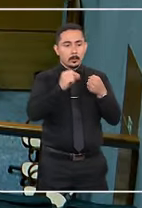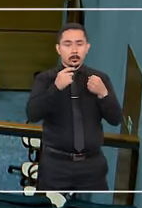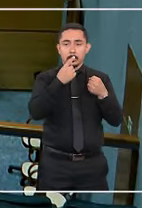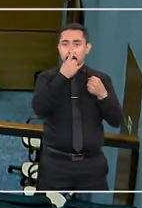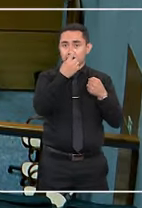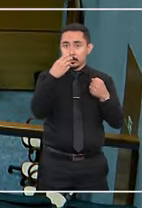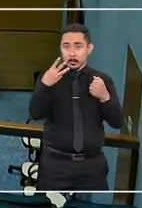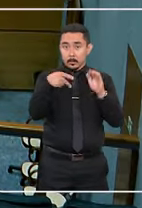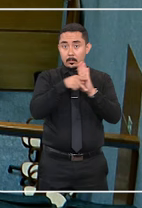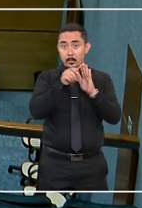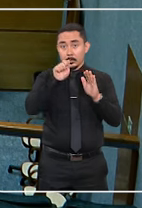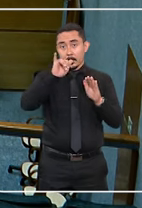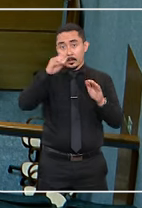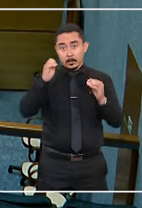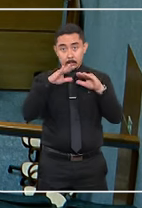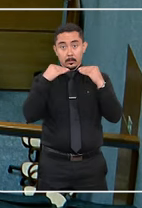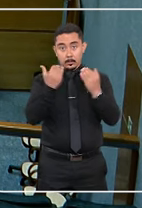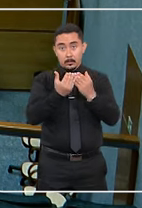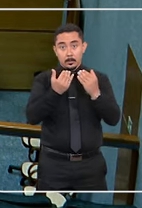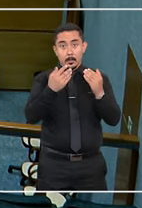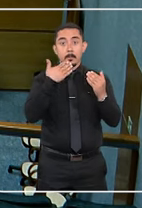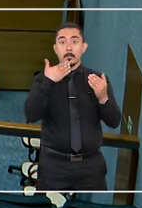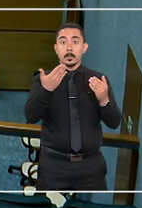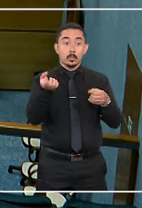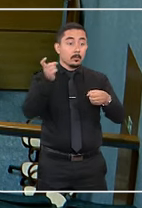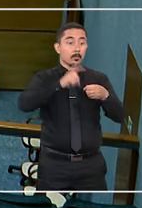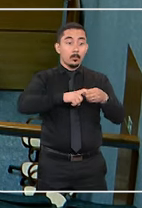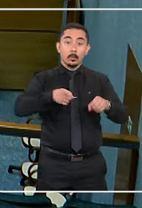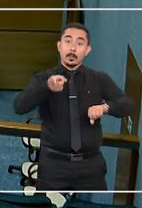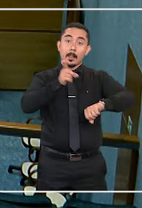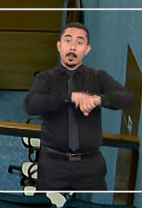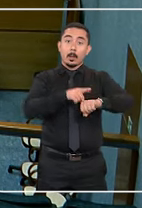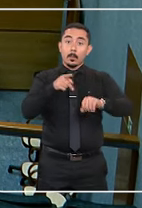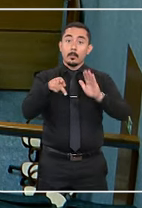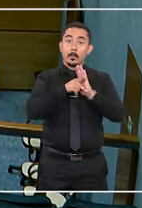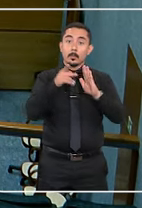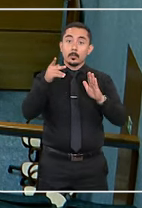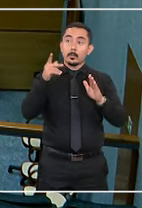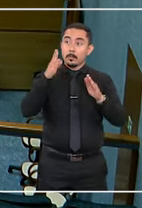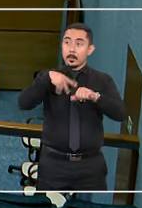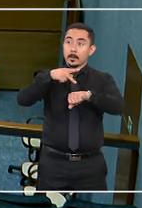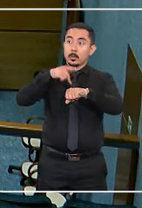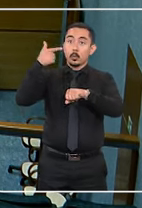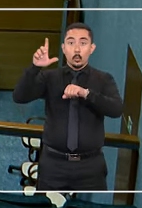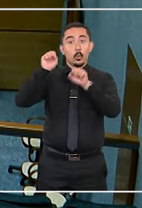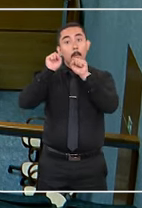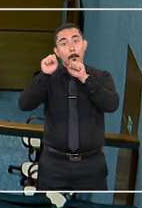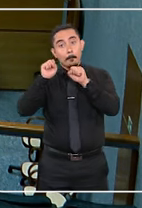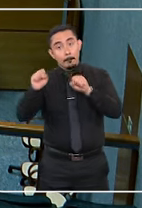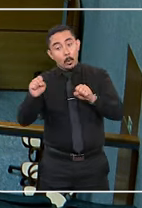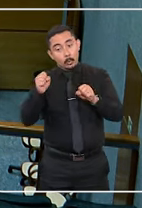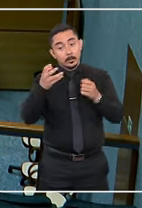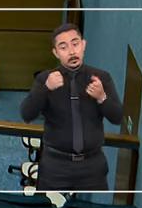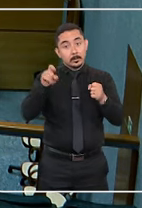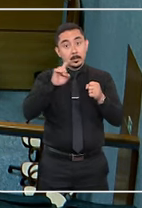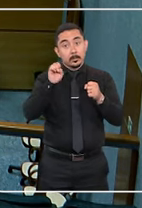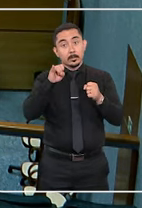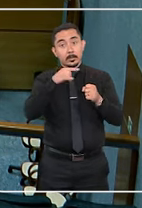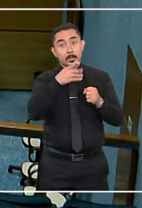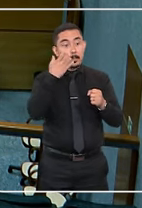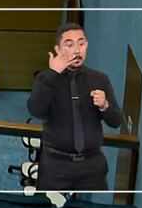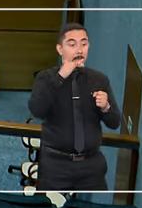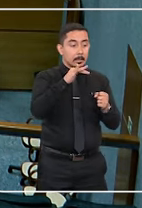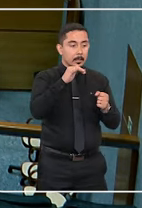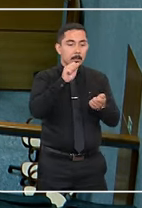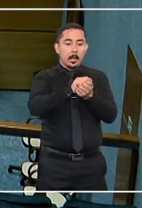interpretando o artigo 13 da Convenção de Haia, que o pedido de retorno imediato da criança retida em outro país pode